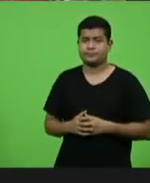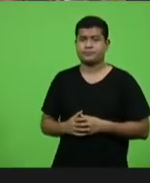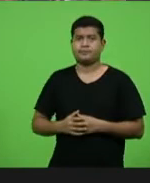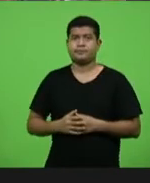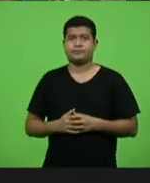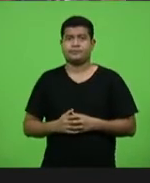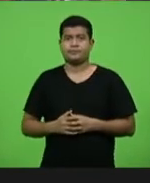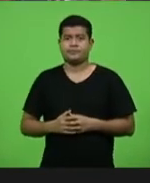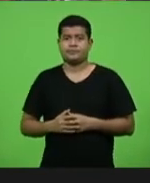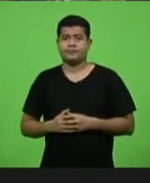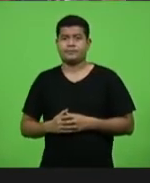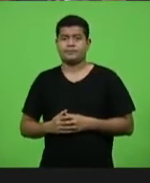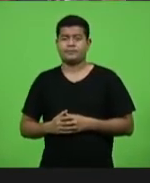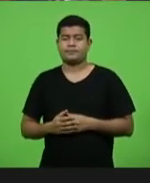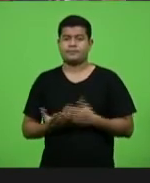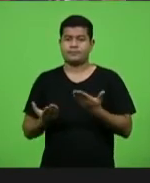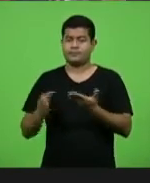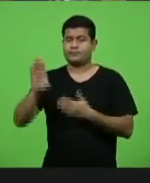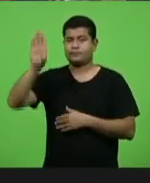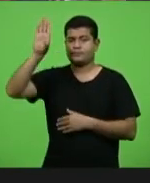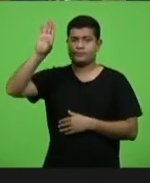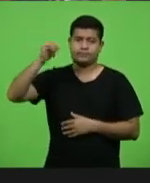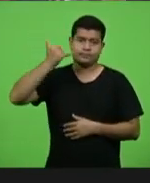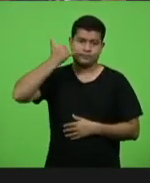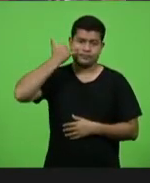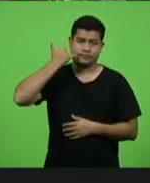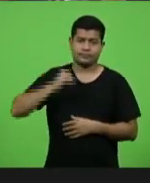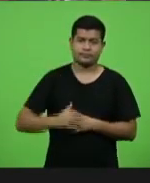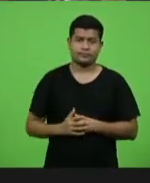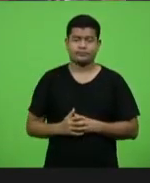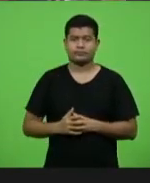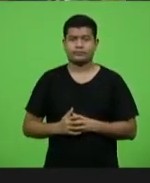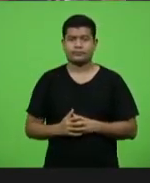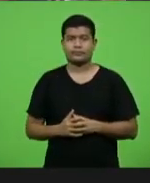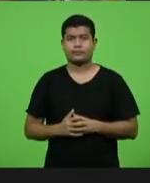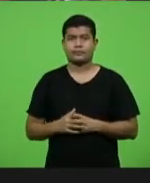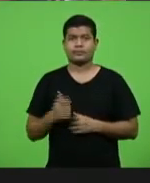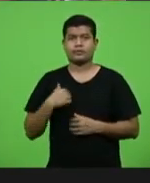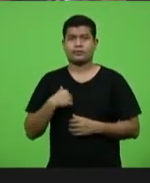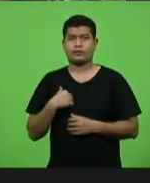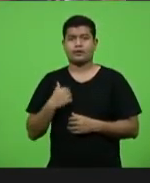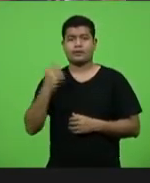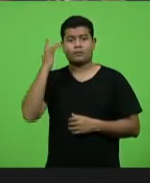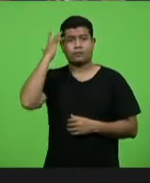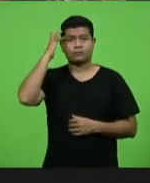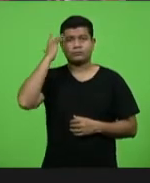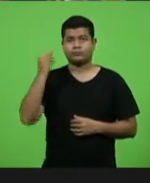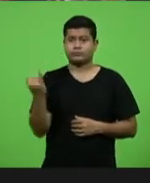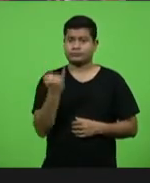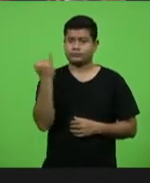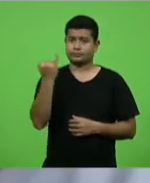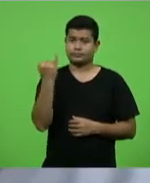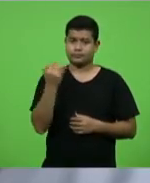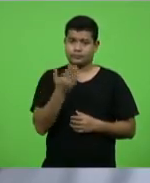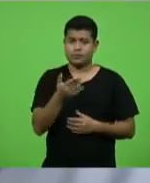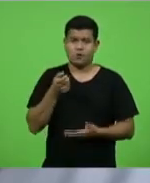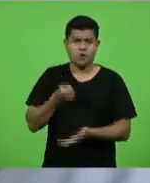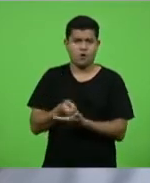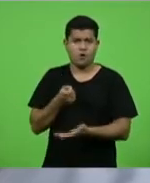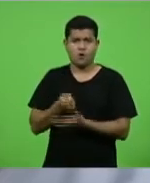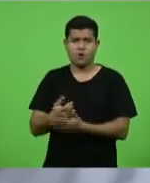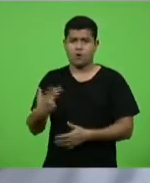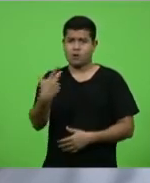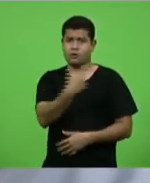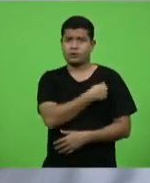para o Gessé? Pois não. Eu acho muito importante fazer as cobranças das vacinas,